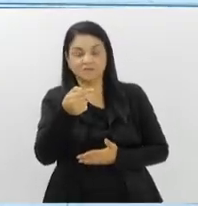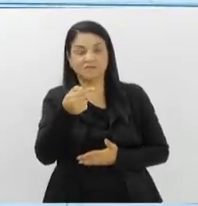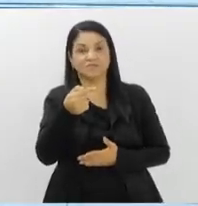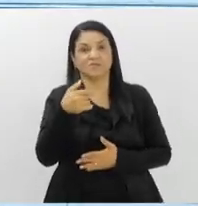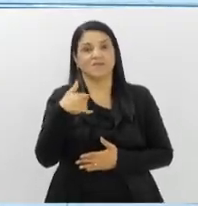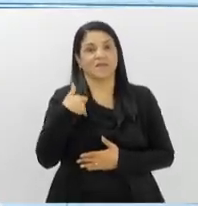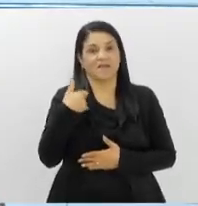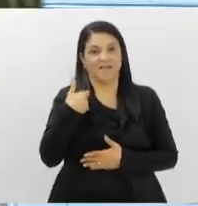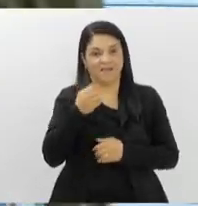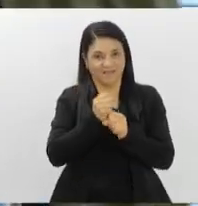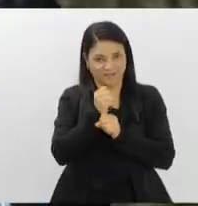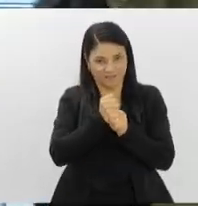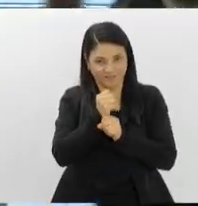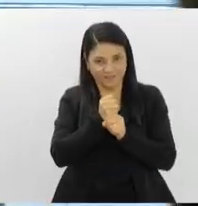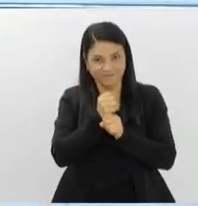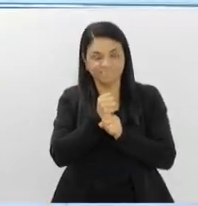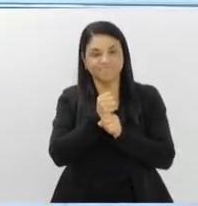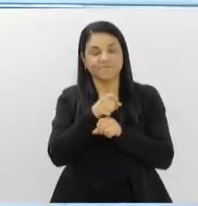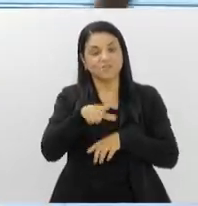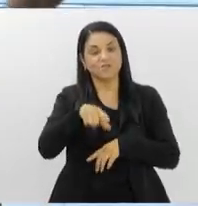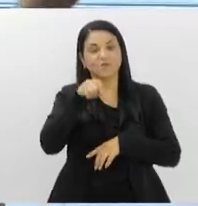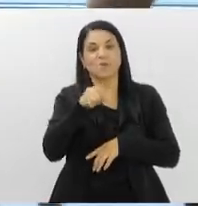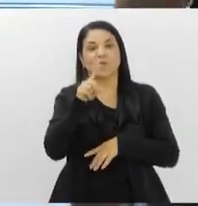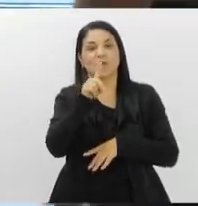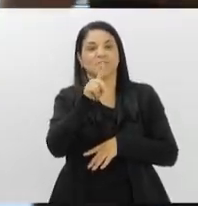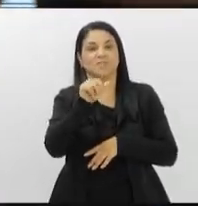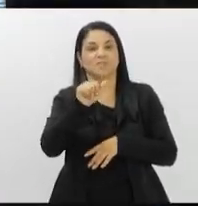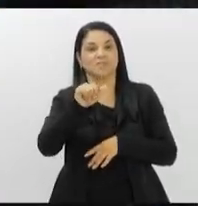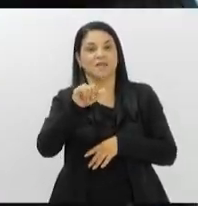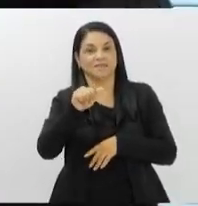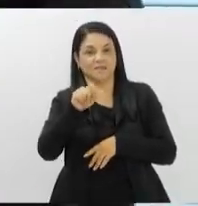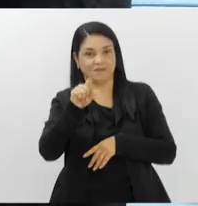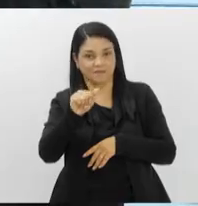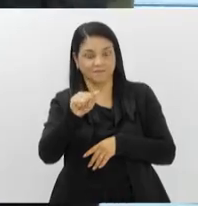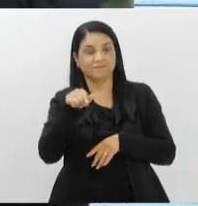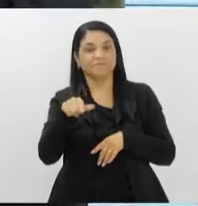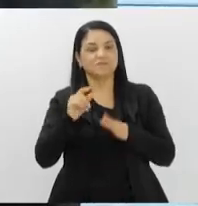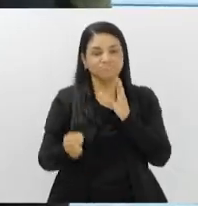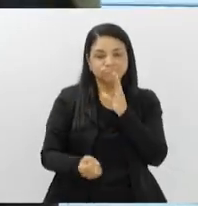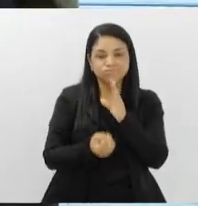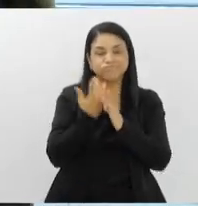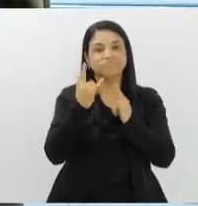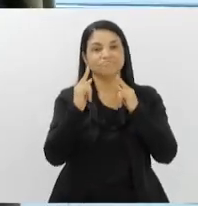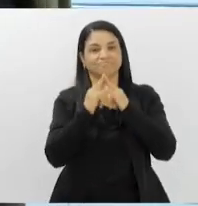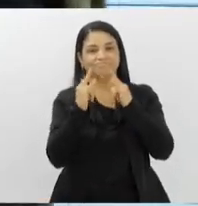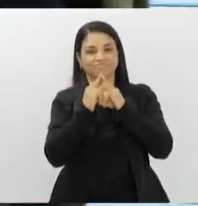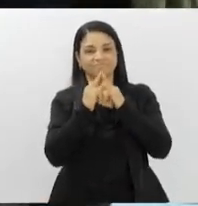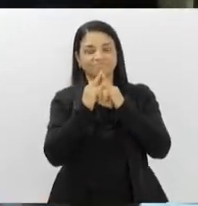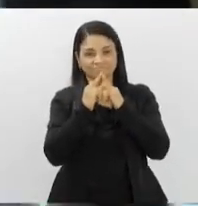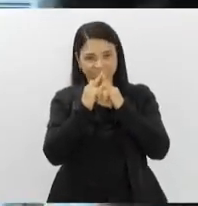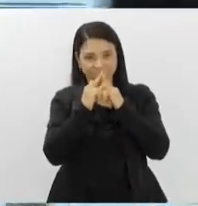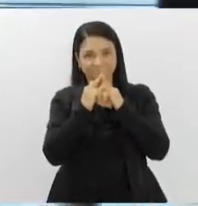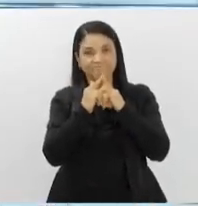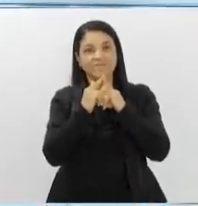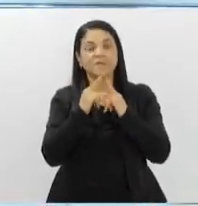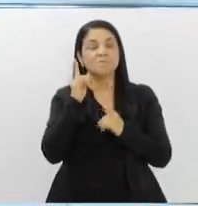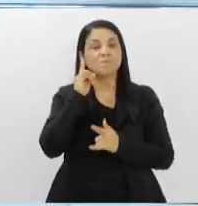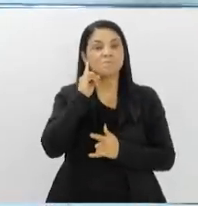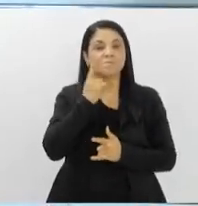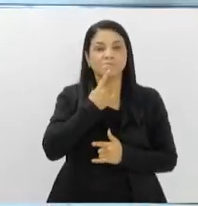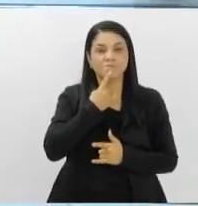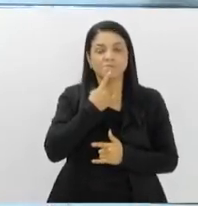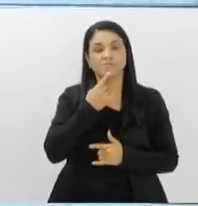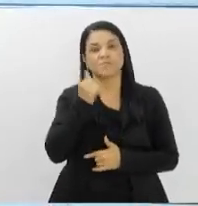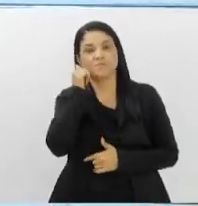nada mais justo do que escolher essa data, né? Que foi uma escola criada para eles, a educação de meninos e meninas surdas. Então, isso é uma